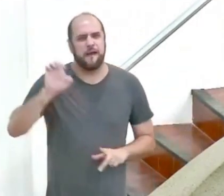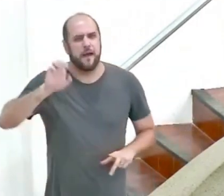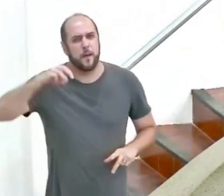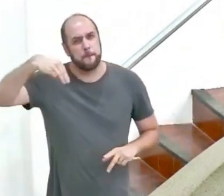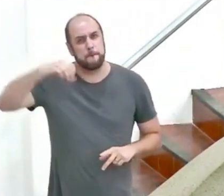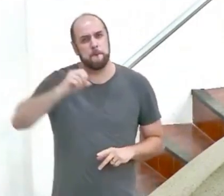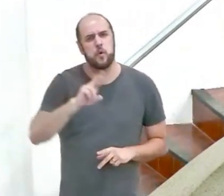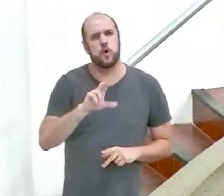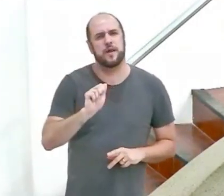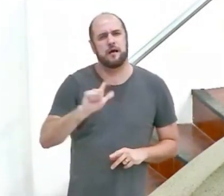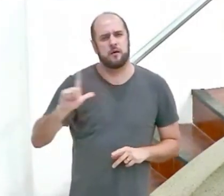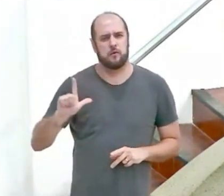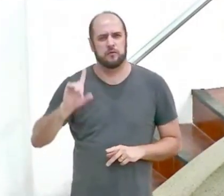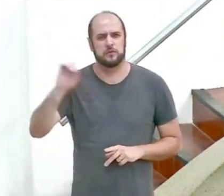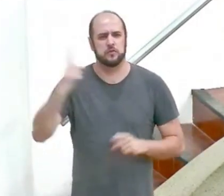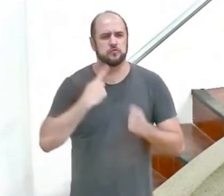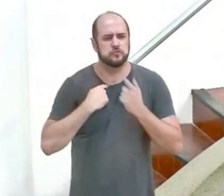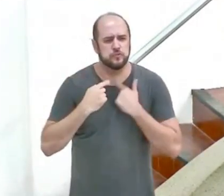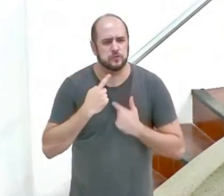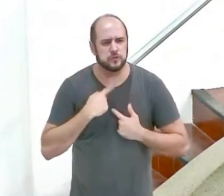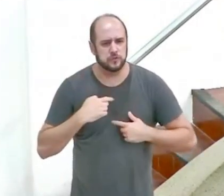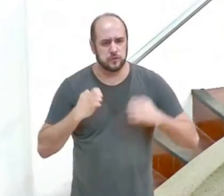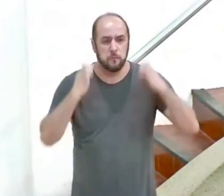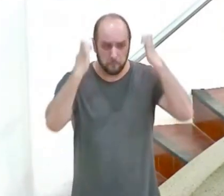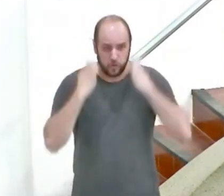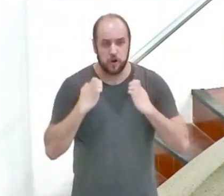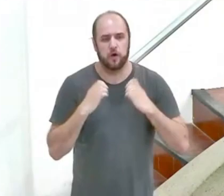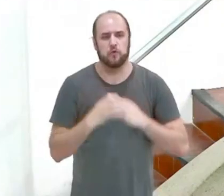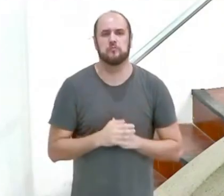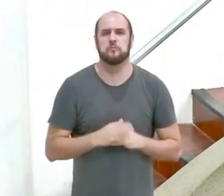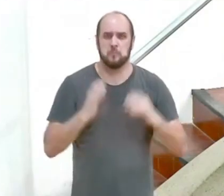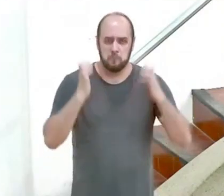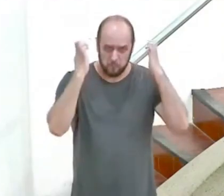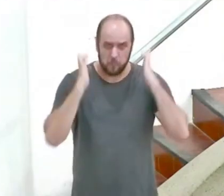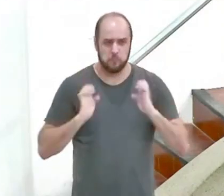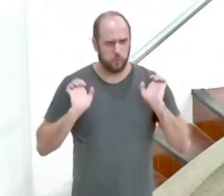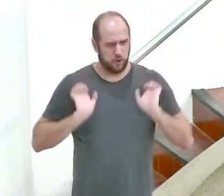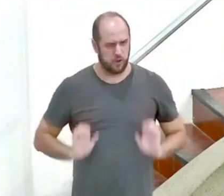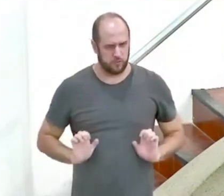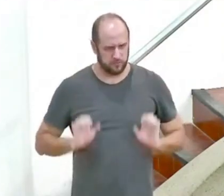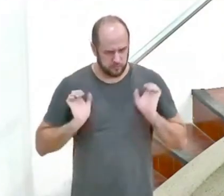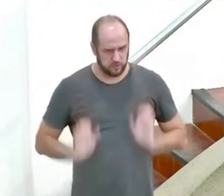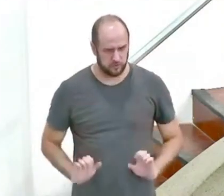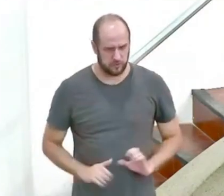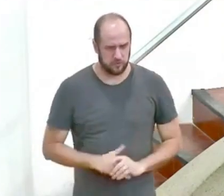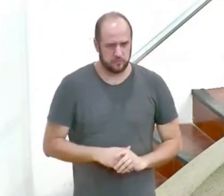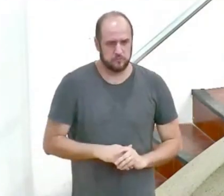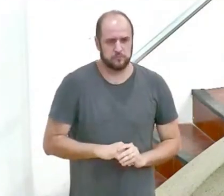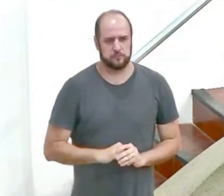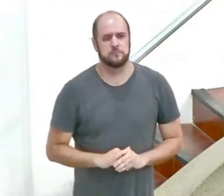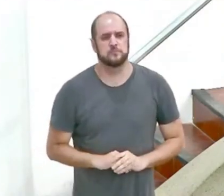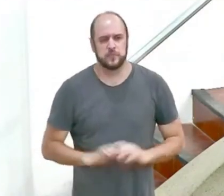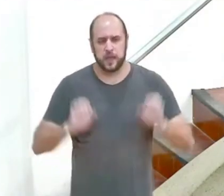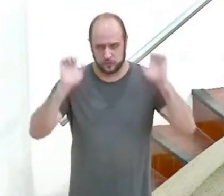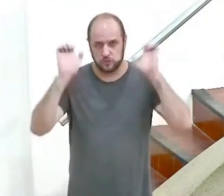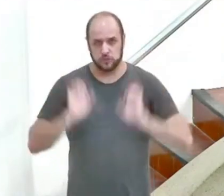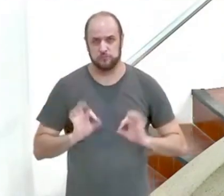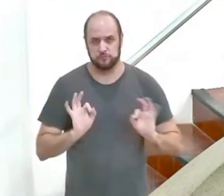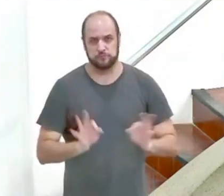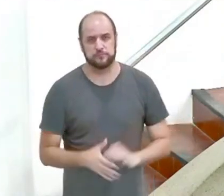Qual é a vontade de Deus para a relação sexual? Sabendo bem o que é isso, tudo o que não for isso